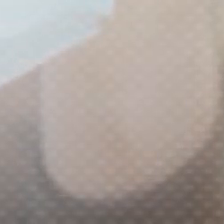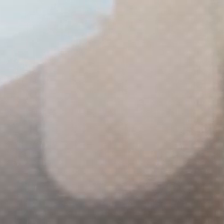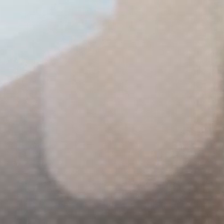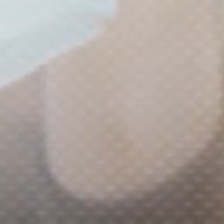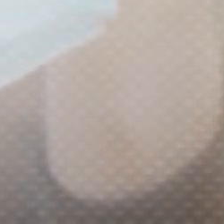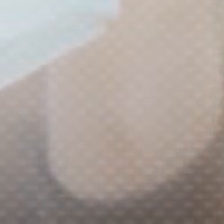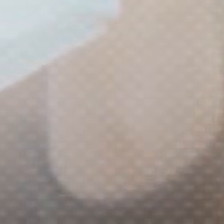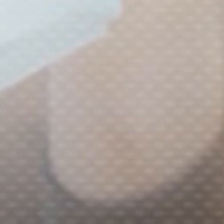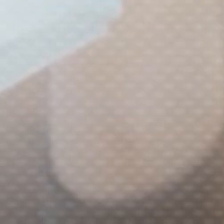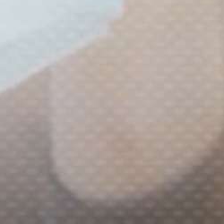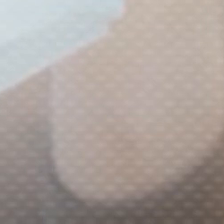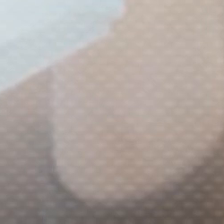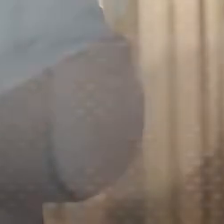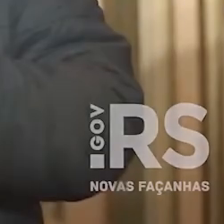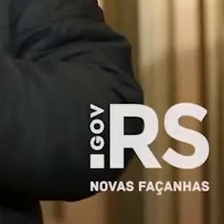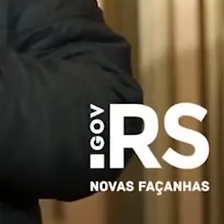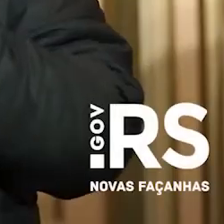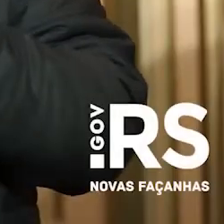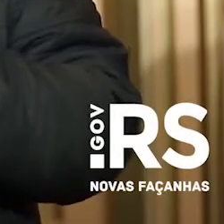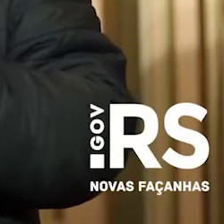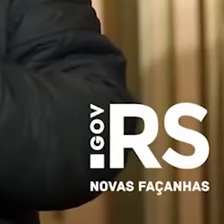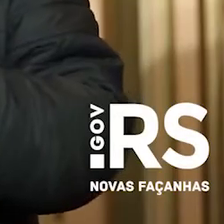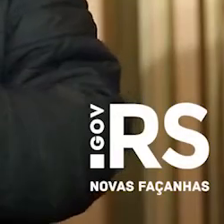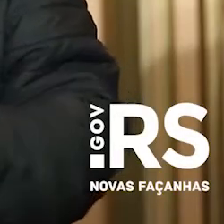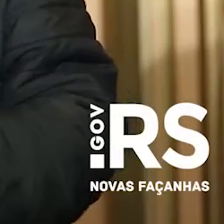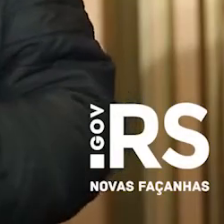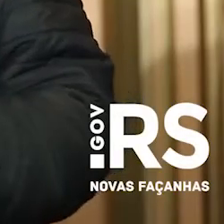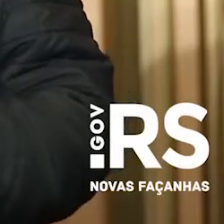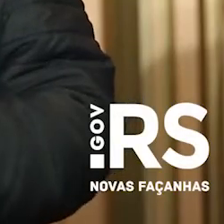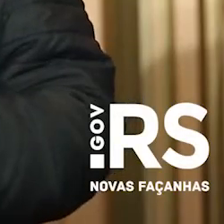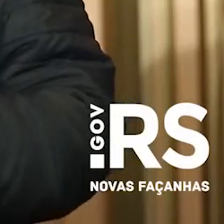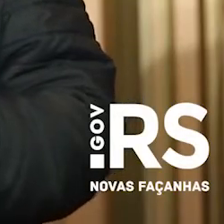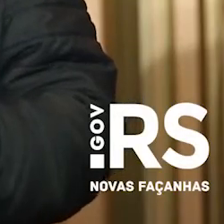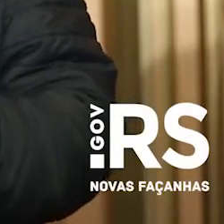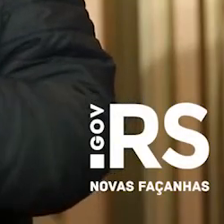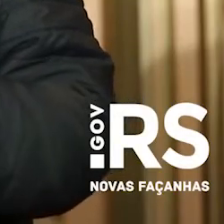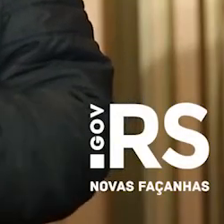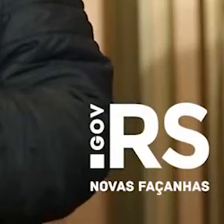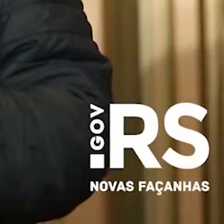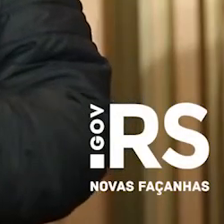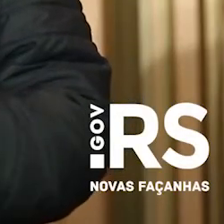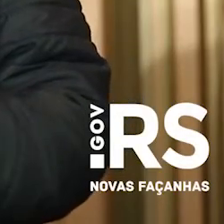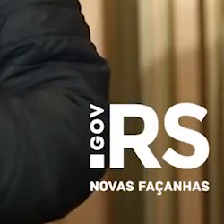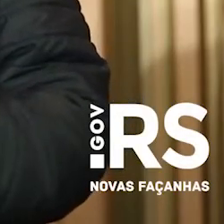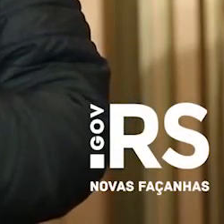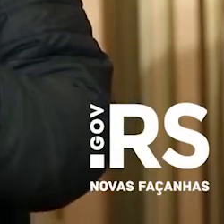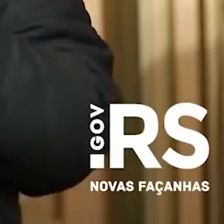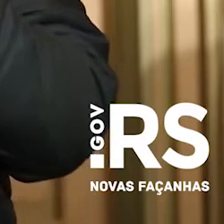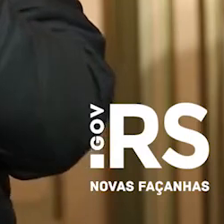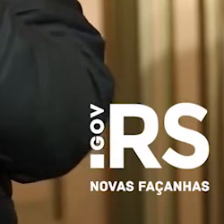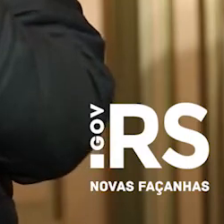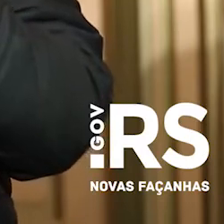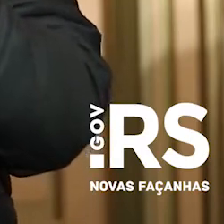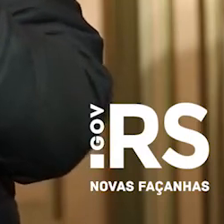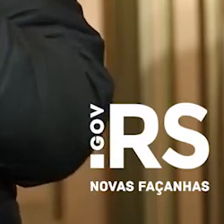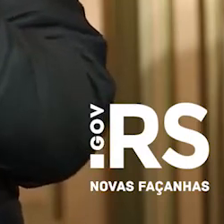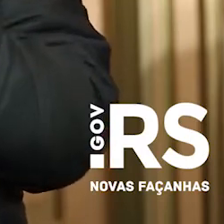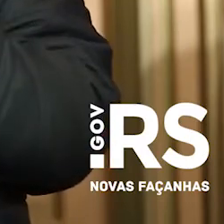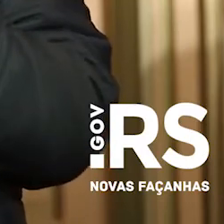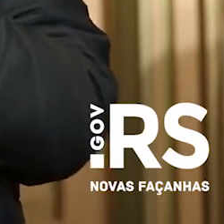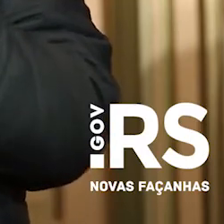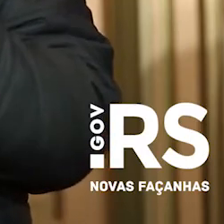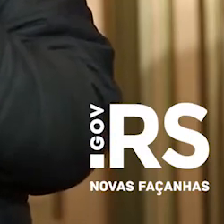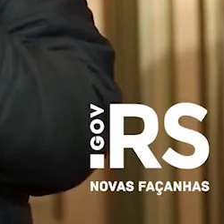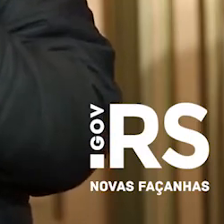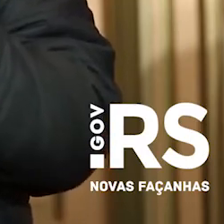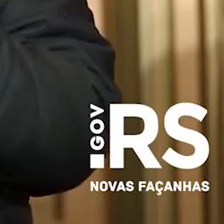Se eu me desloquei até o meu local de trabalho ou o meu domicílio, eu depois, então, posso fazer a retirada da máscara. A retirada da máscara